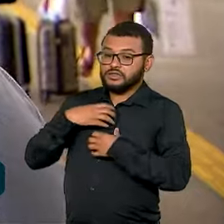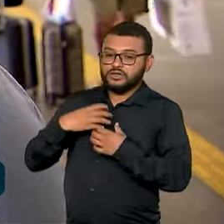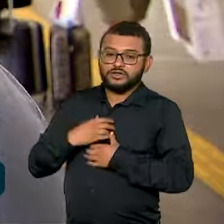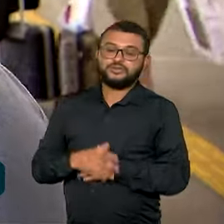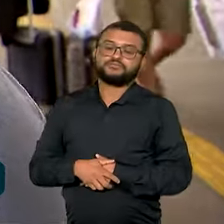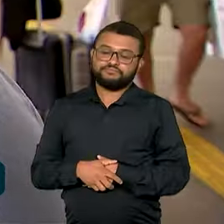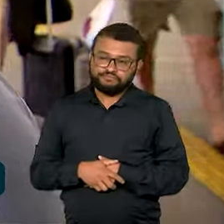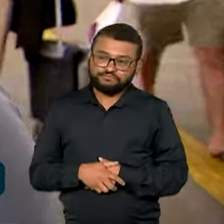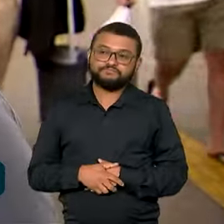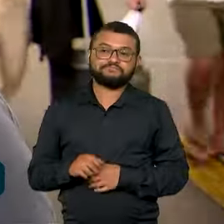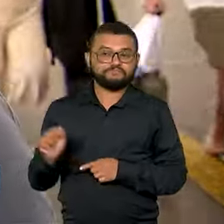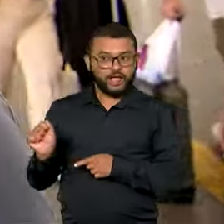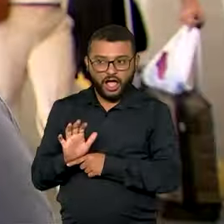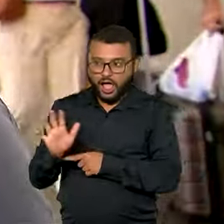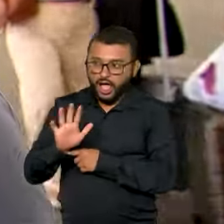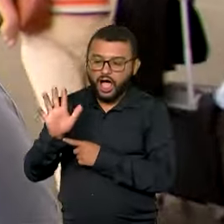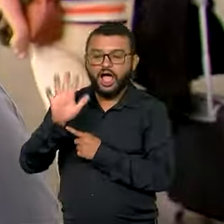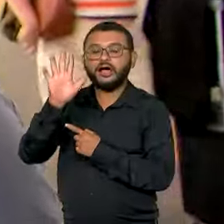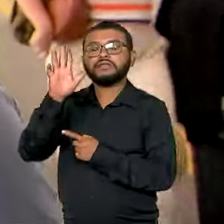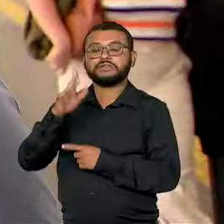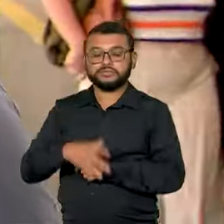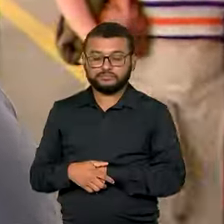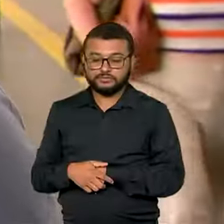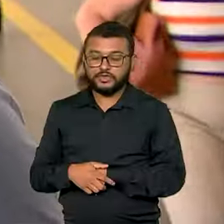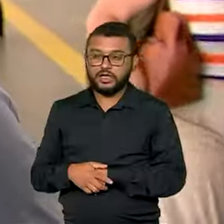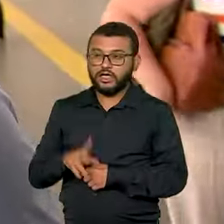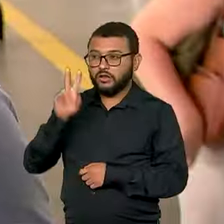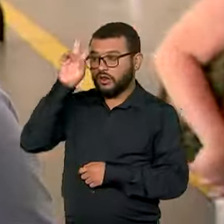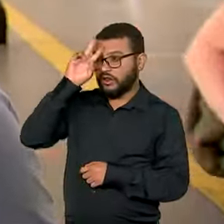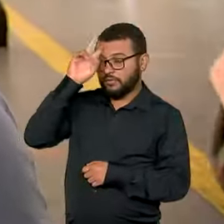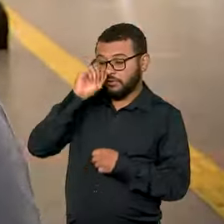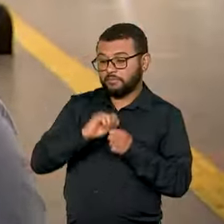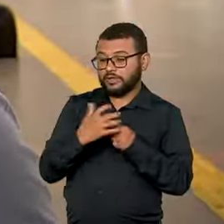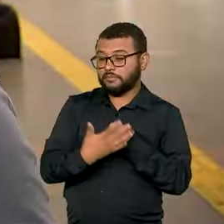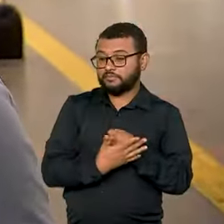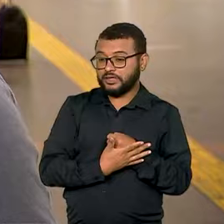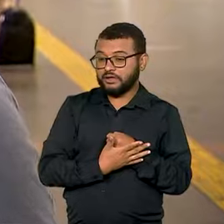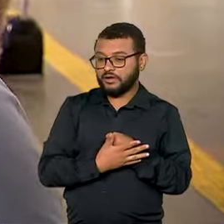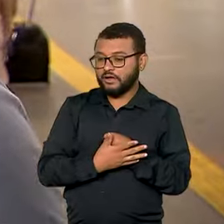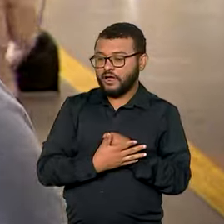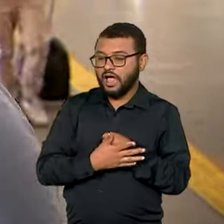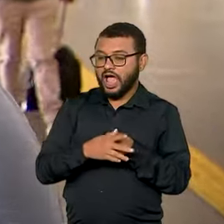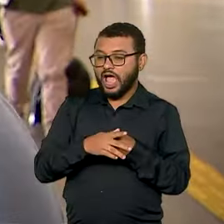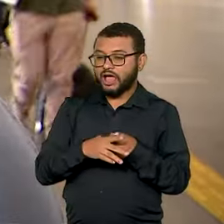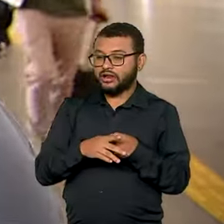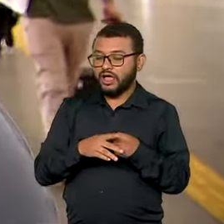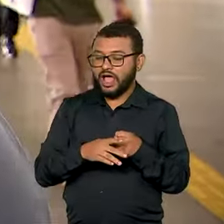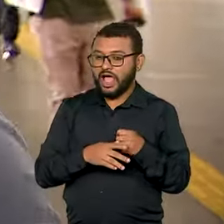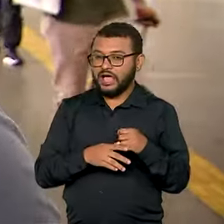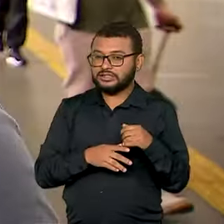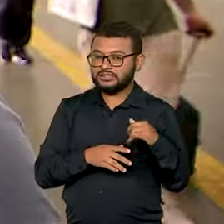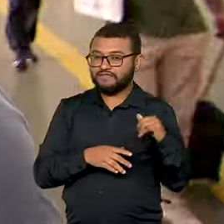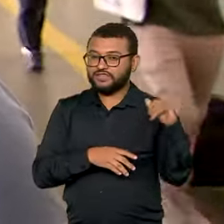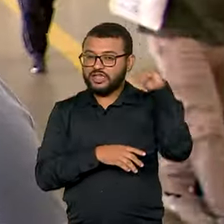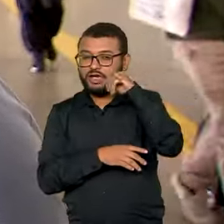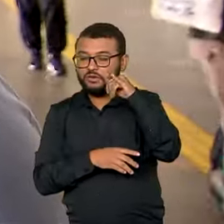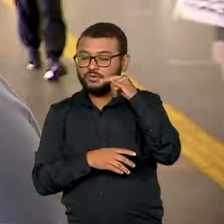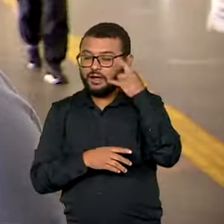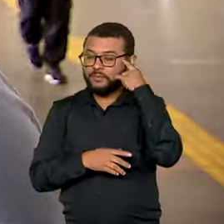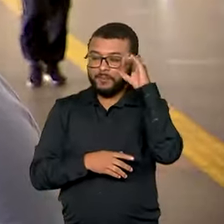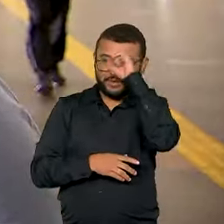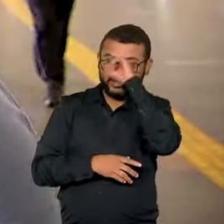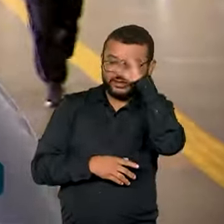Subiu muito o preço e acho que na pandemia as companhias aprenderam a ofertar menos voos